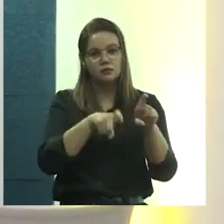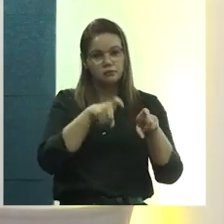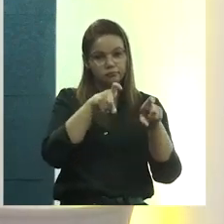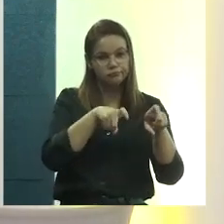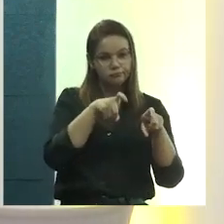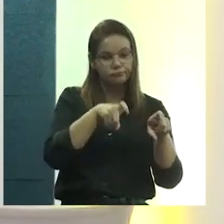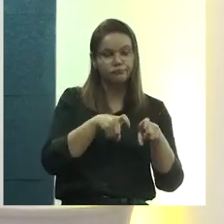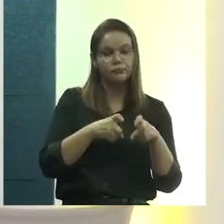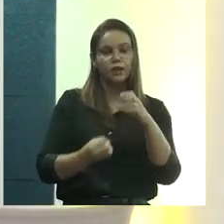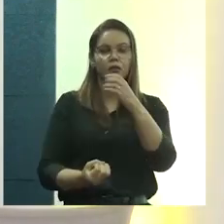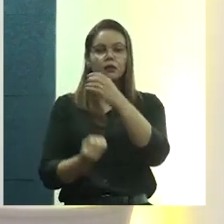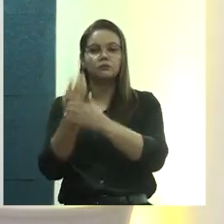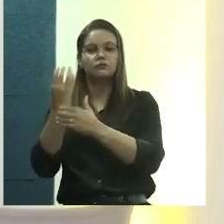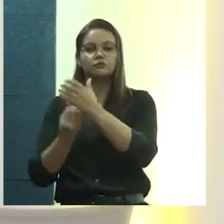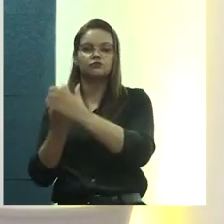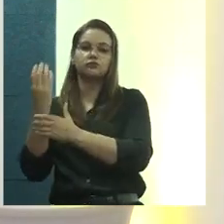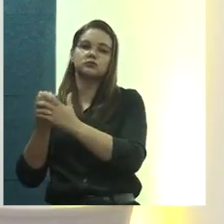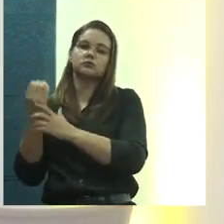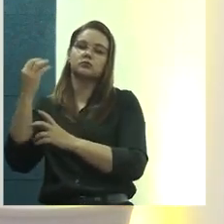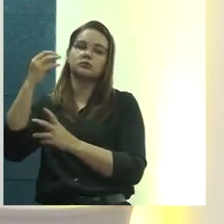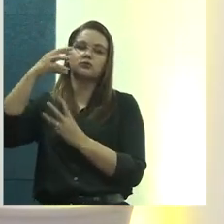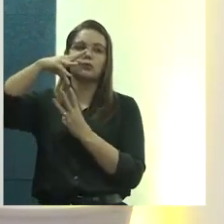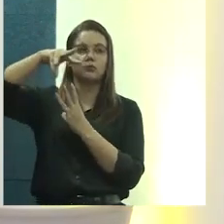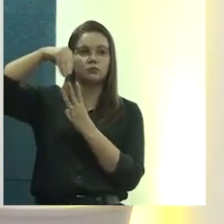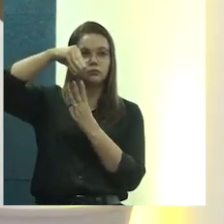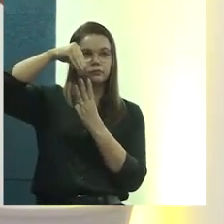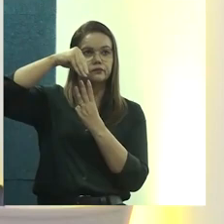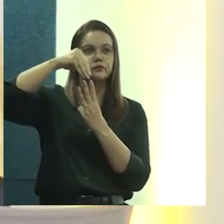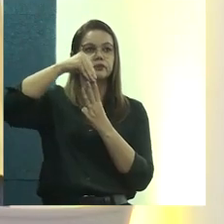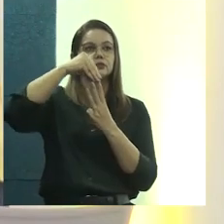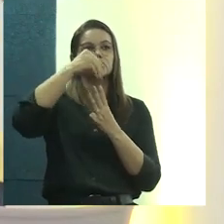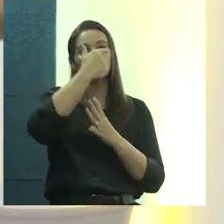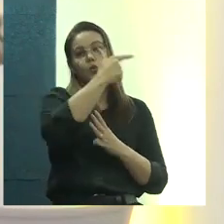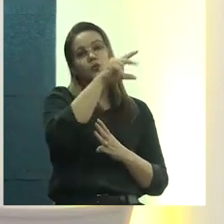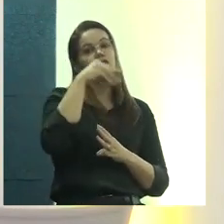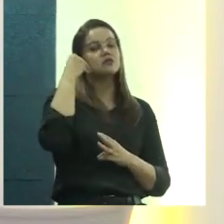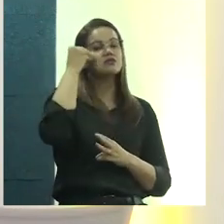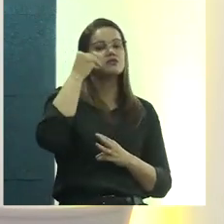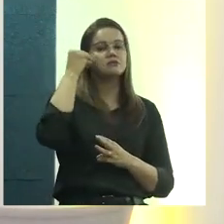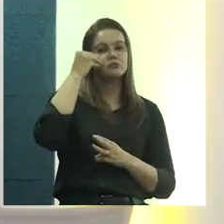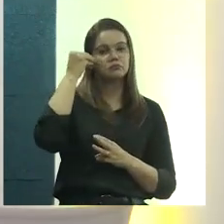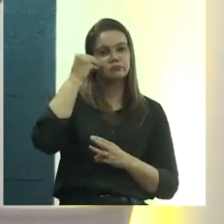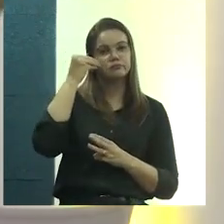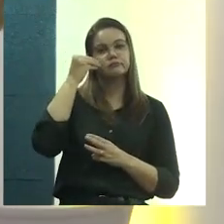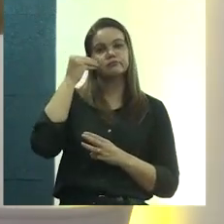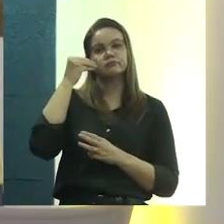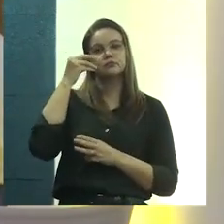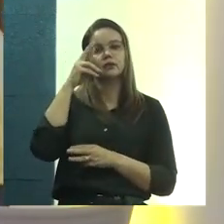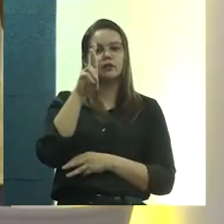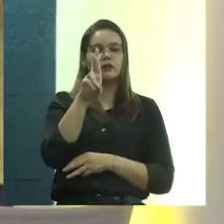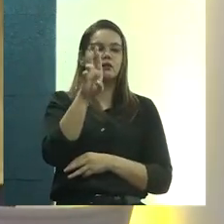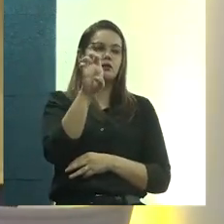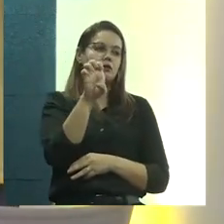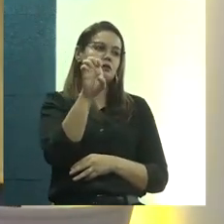aconteceu e estão surgindo na UFIS outras experiências de residência.